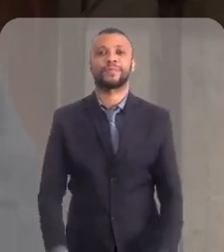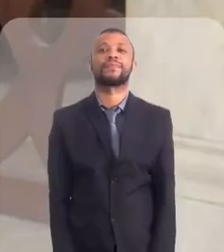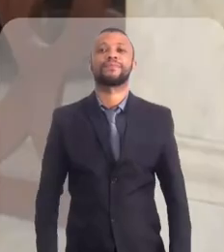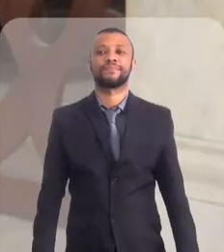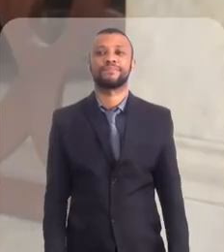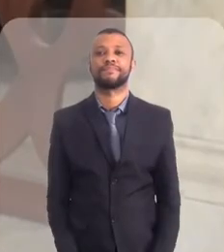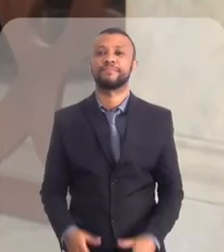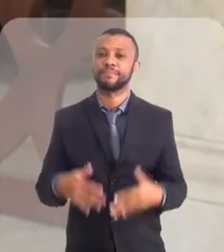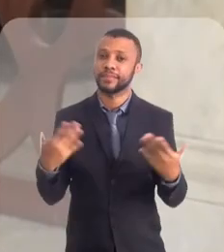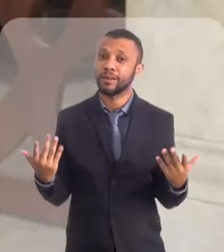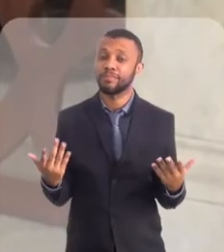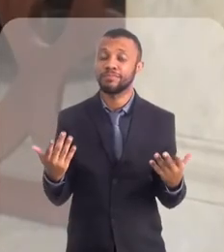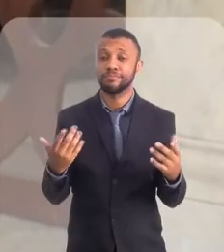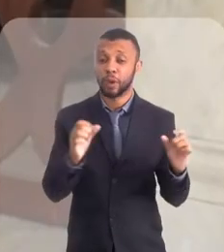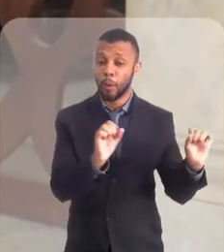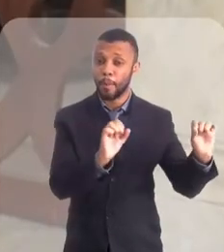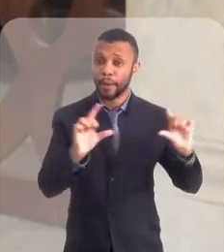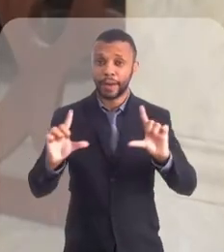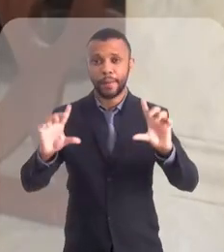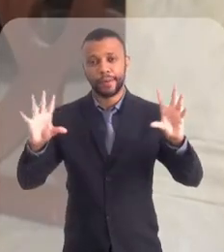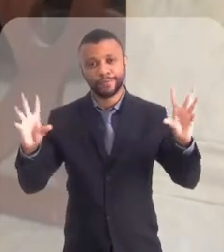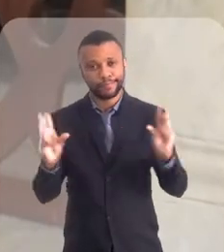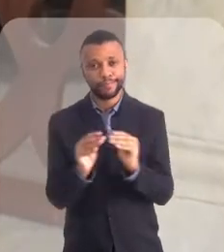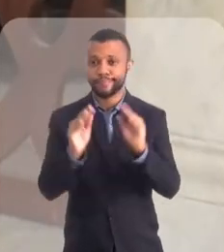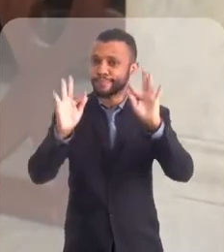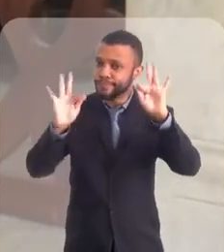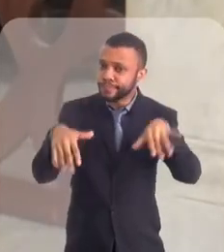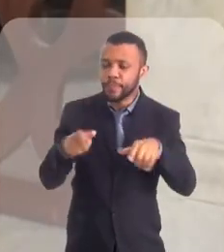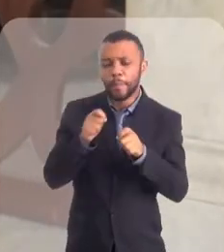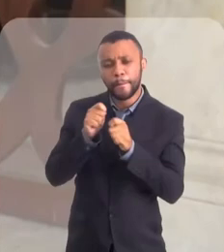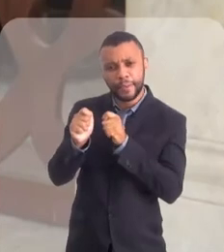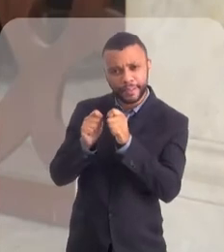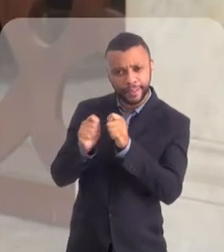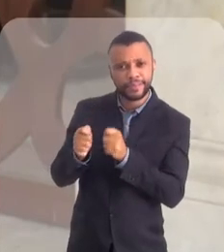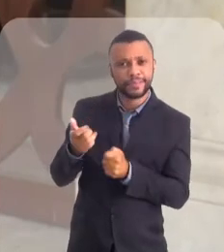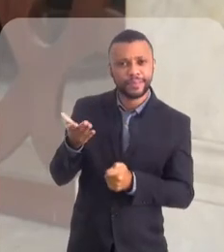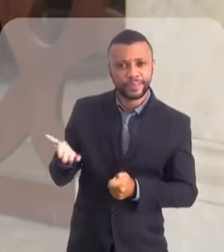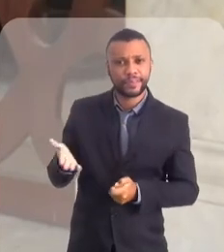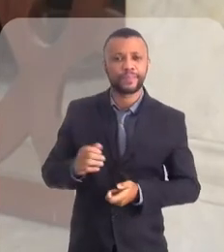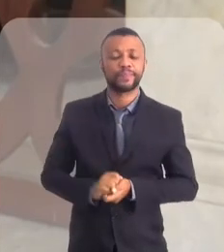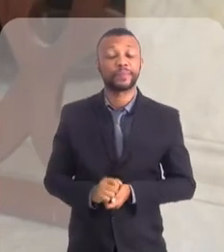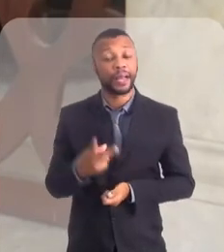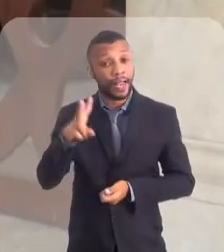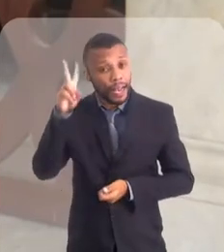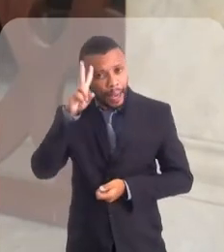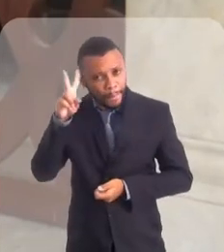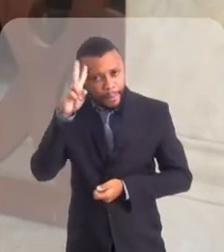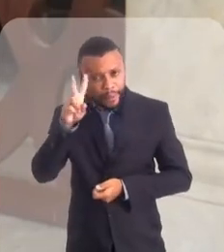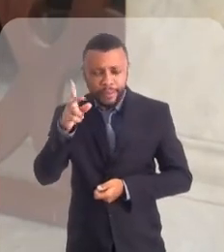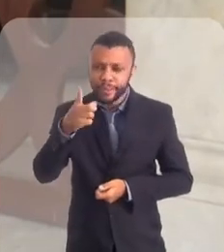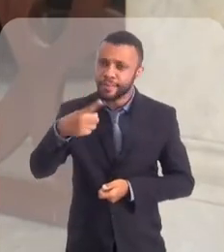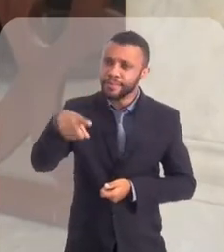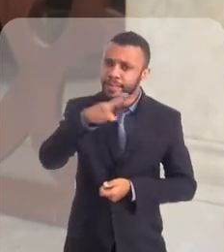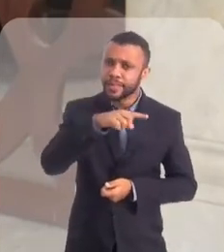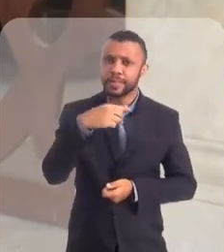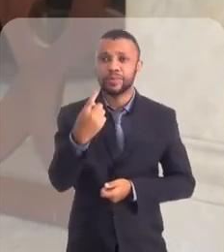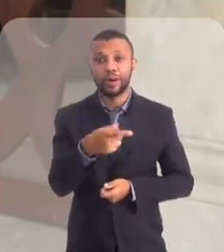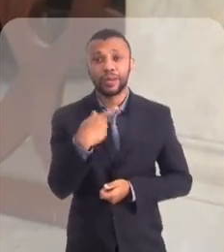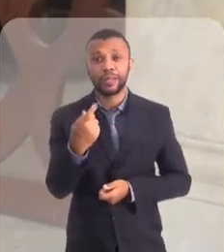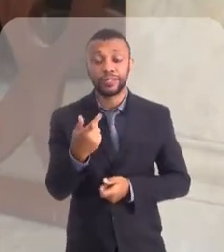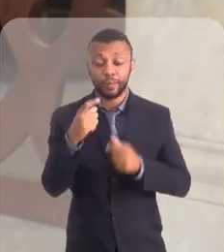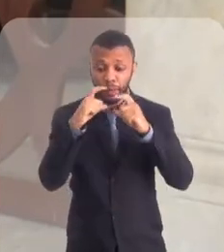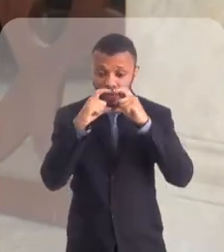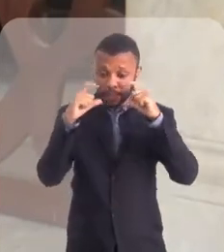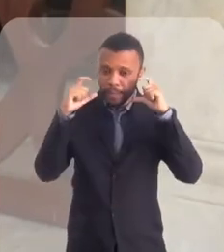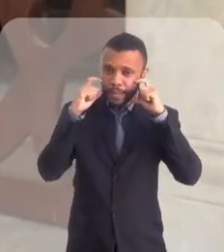todos. Bem, nós estamos encerrando aqui mais uma entrevista. E lembrando a vocês